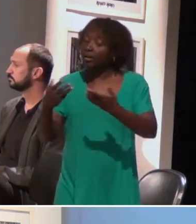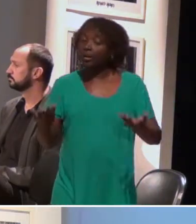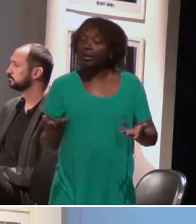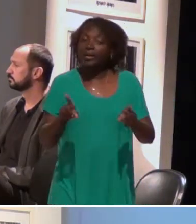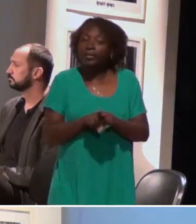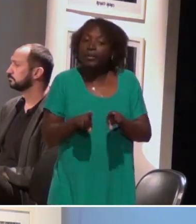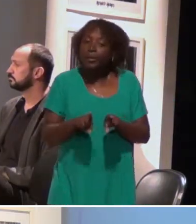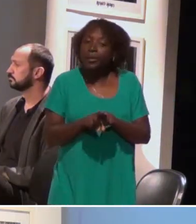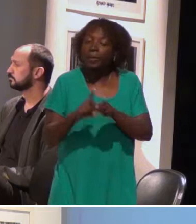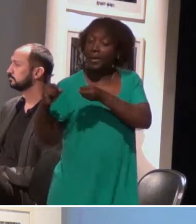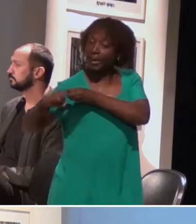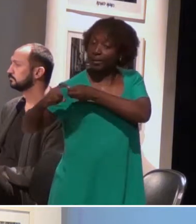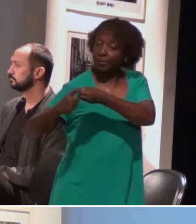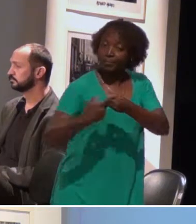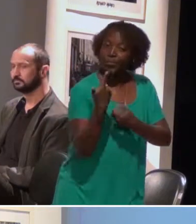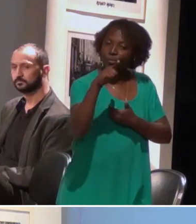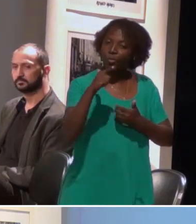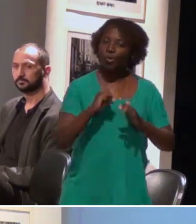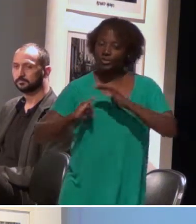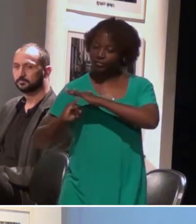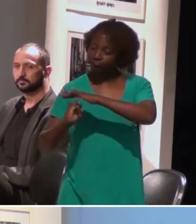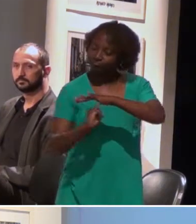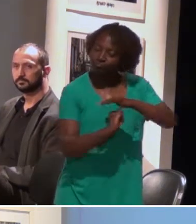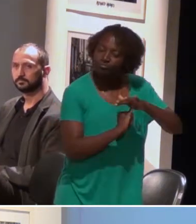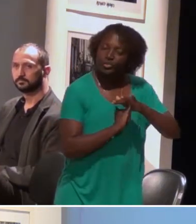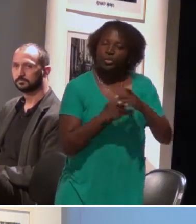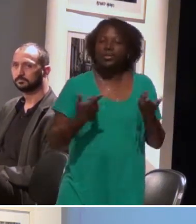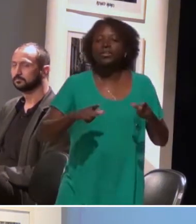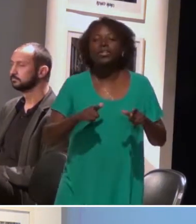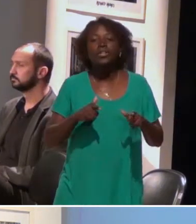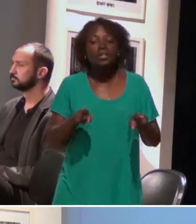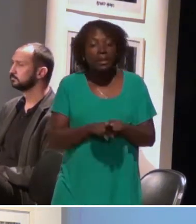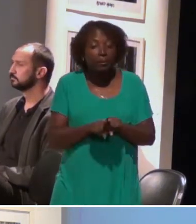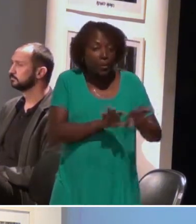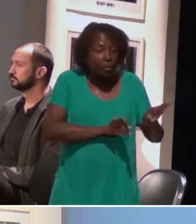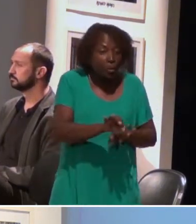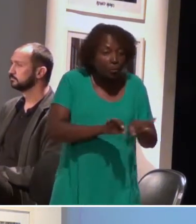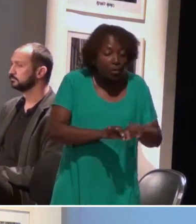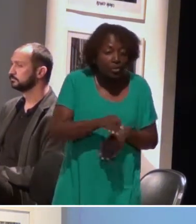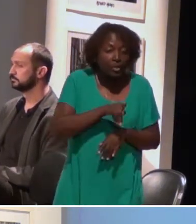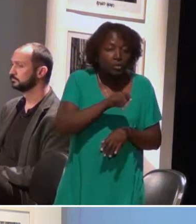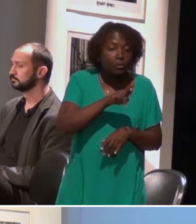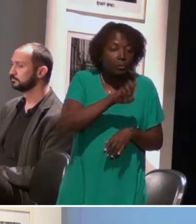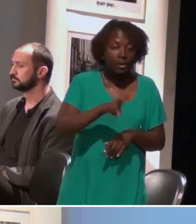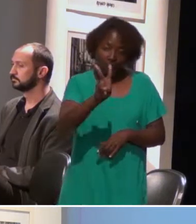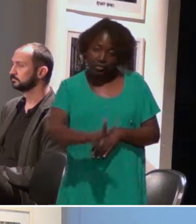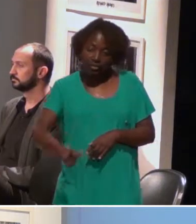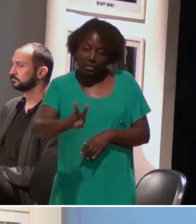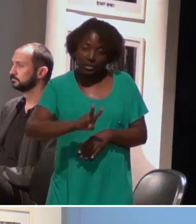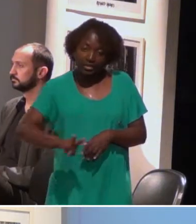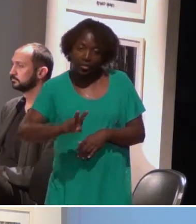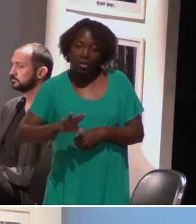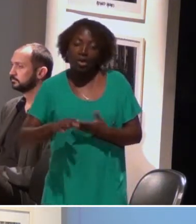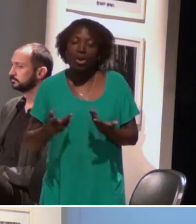Nós também temos parcerias com outras instituições, e nós temos um projeto de pré-vestibular e preparatório para o Enem, para